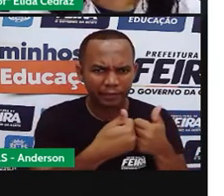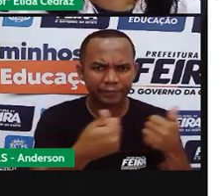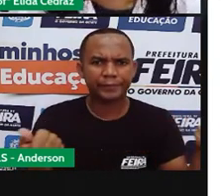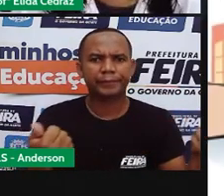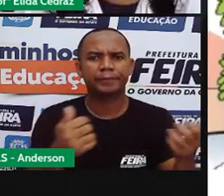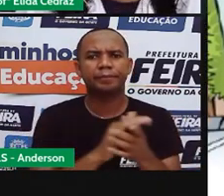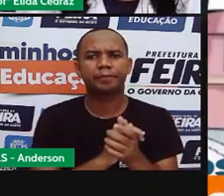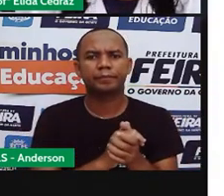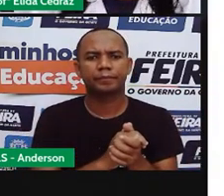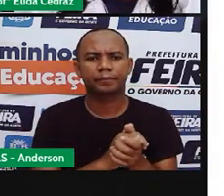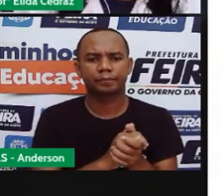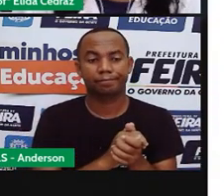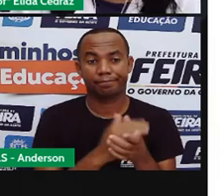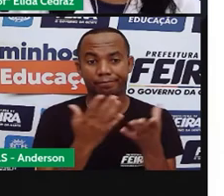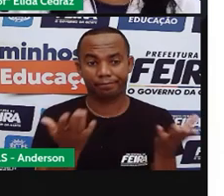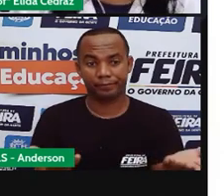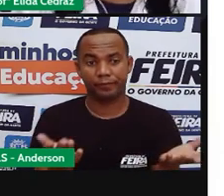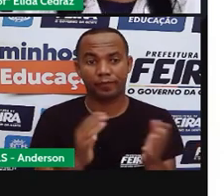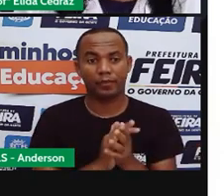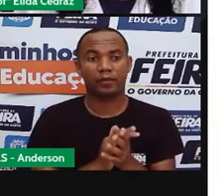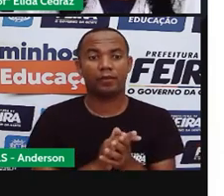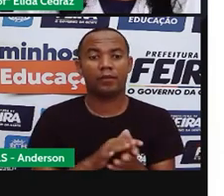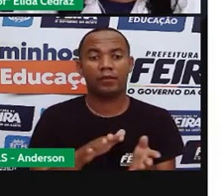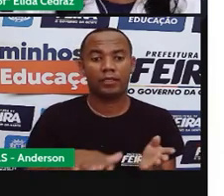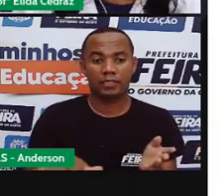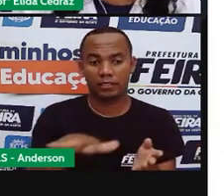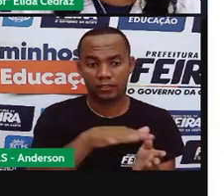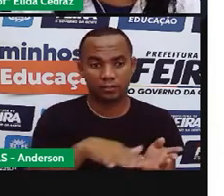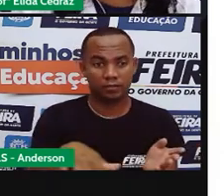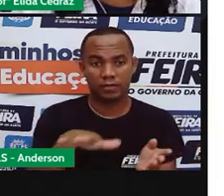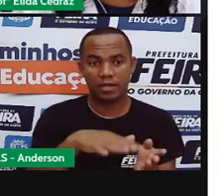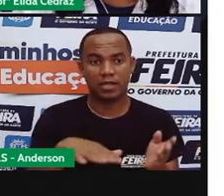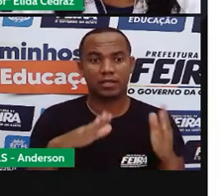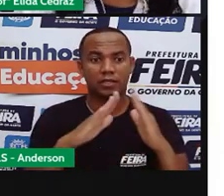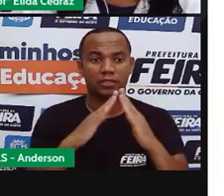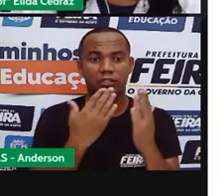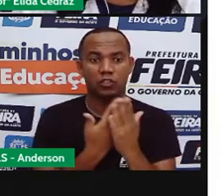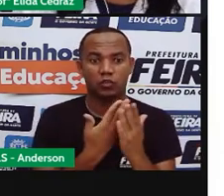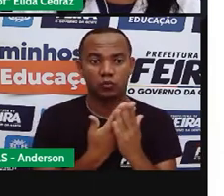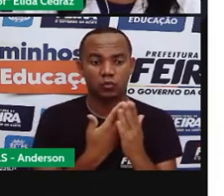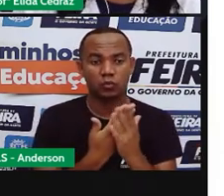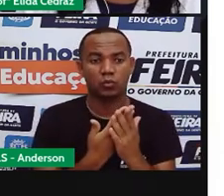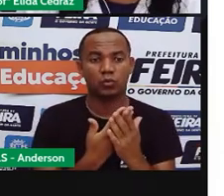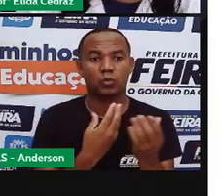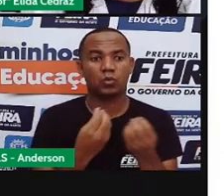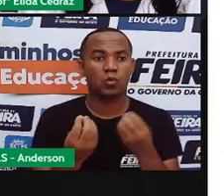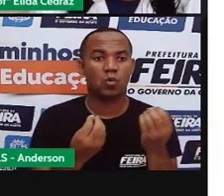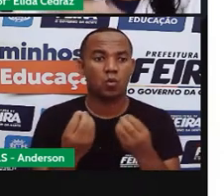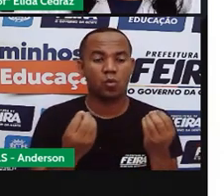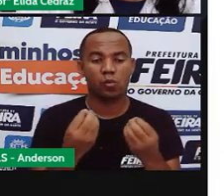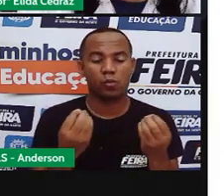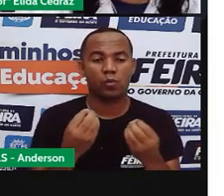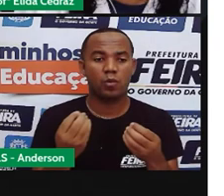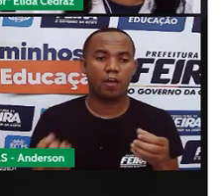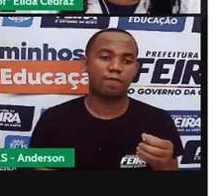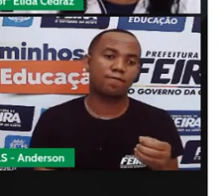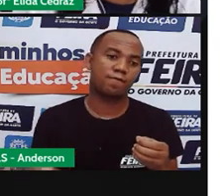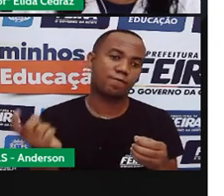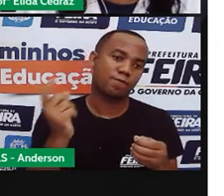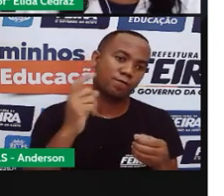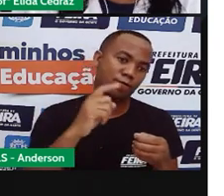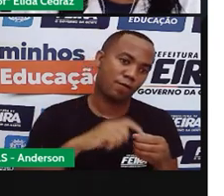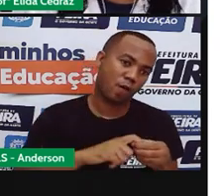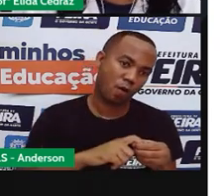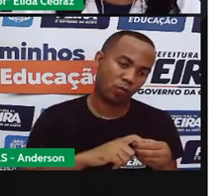Bom, essa foi a nossa aula sobre os espaços públicos e privados da cidade. Se você ainda teve alguma dúvida, você volta aqui na aula,